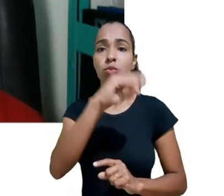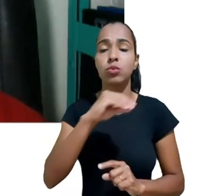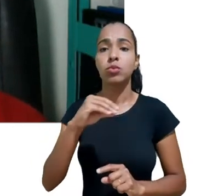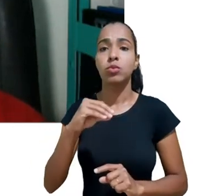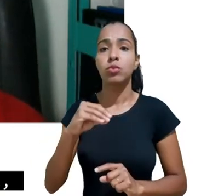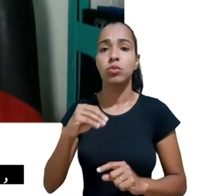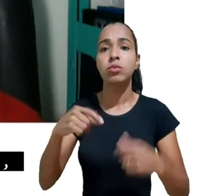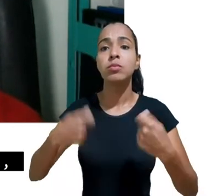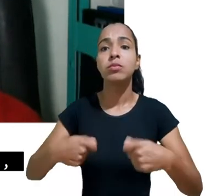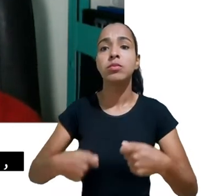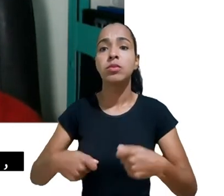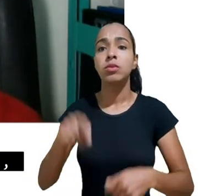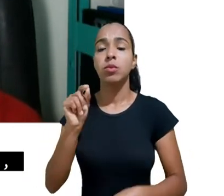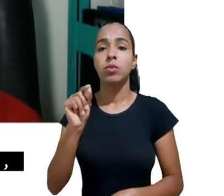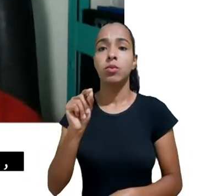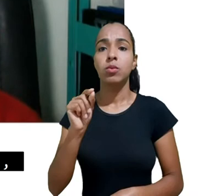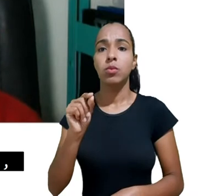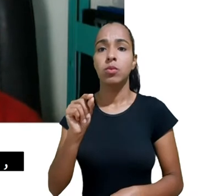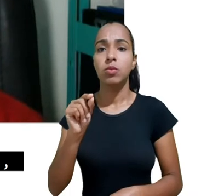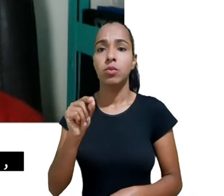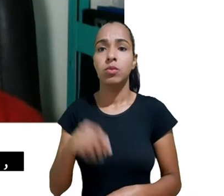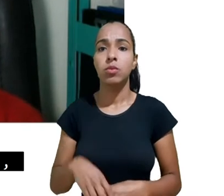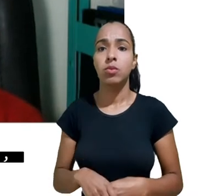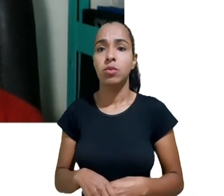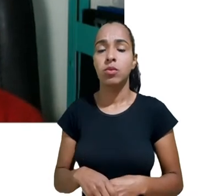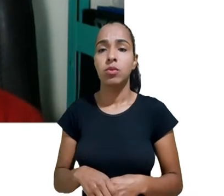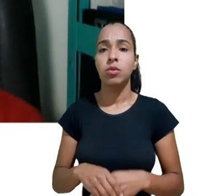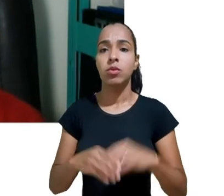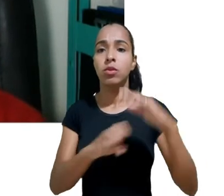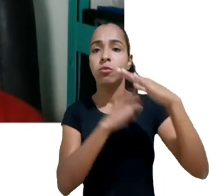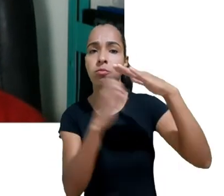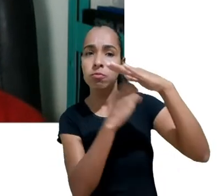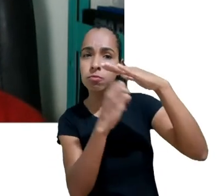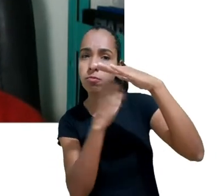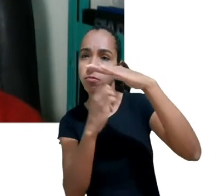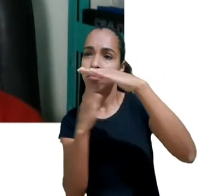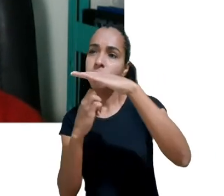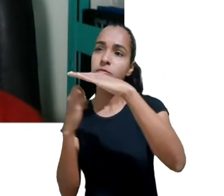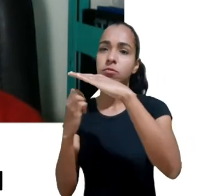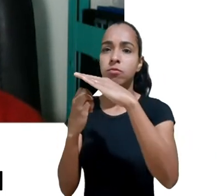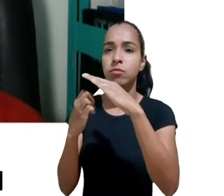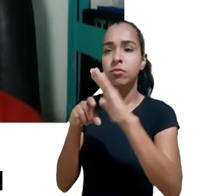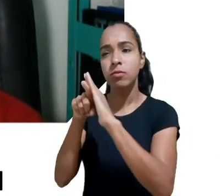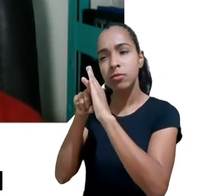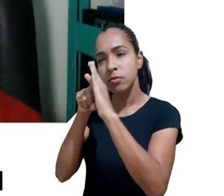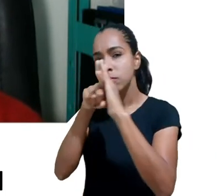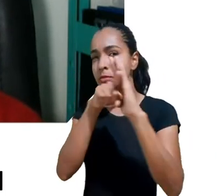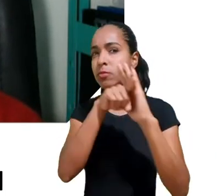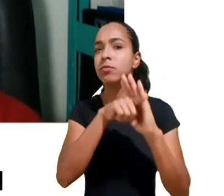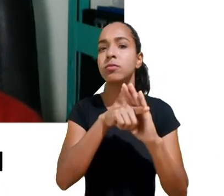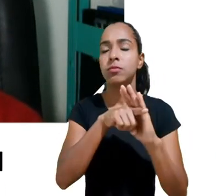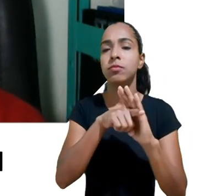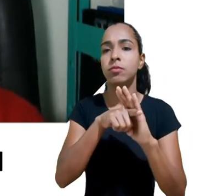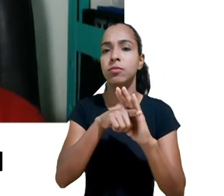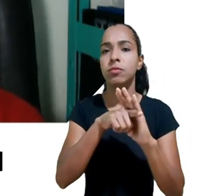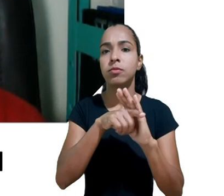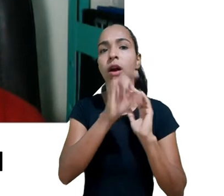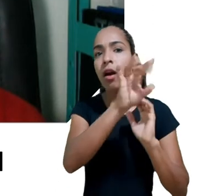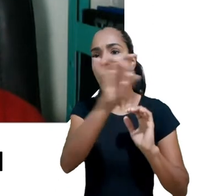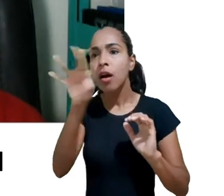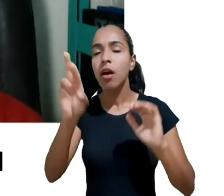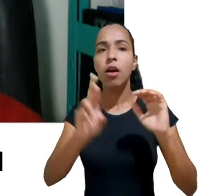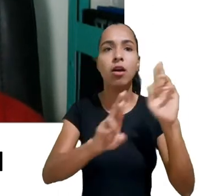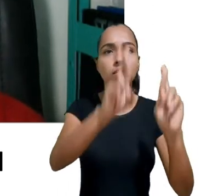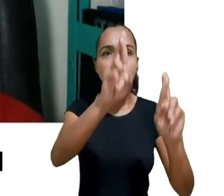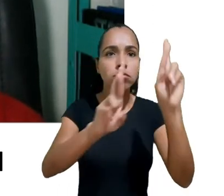exigir das empresas um olhar mais responsável que assuma mais o seu papel de